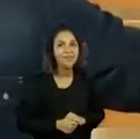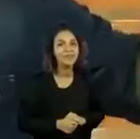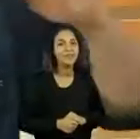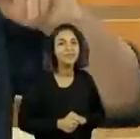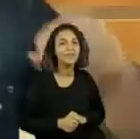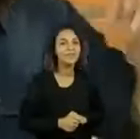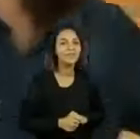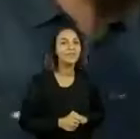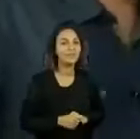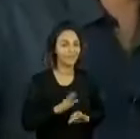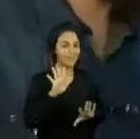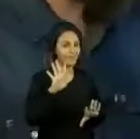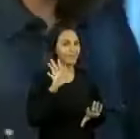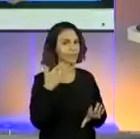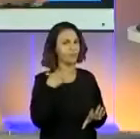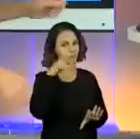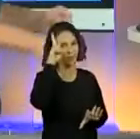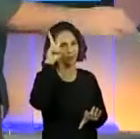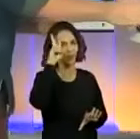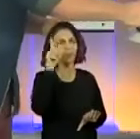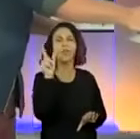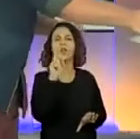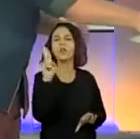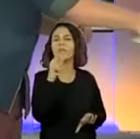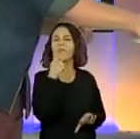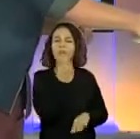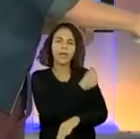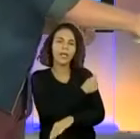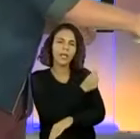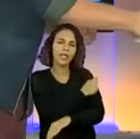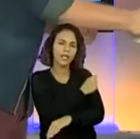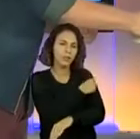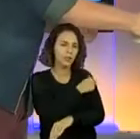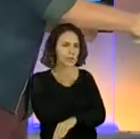Aliás, eu vou até olhar. Eu vou lembrar o nome do aluno agora que colocou assim.